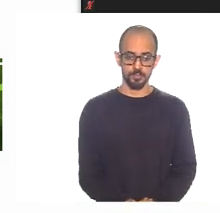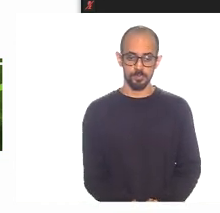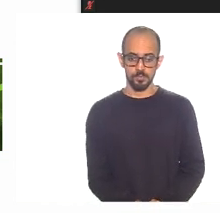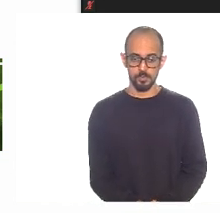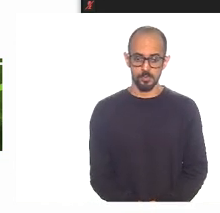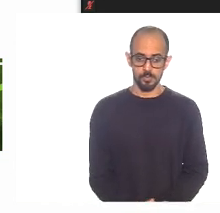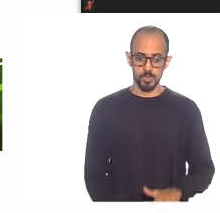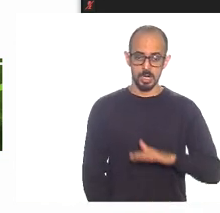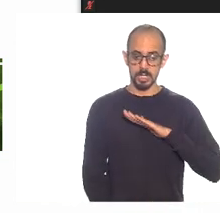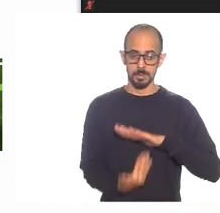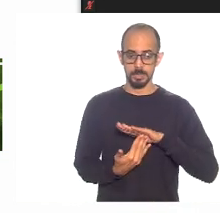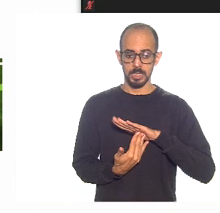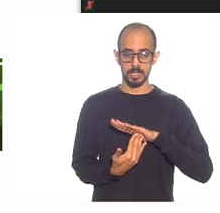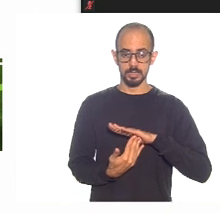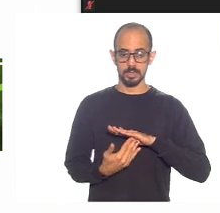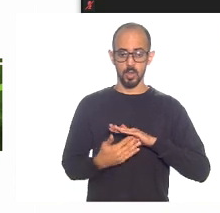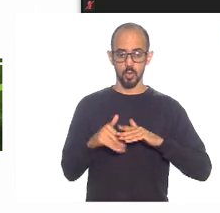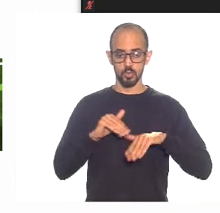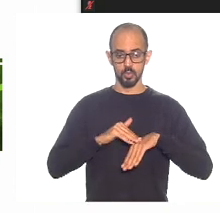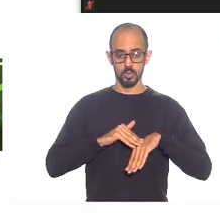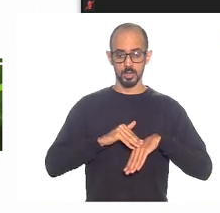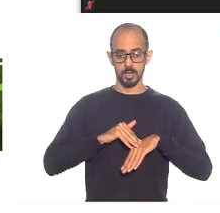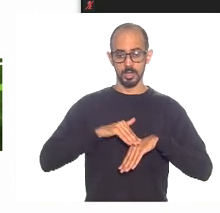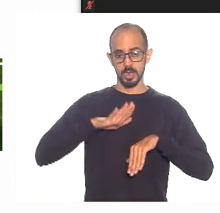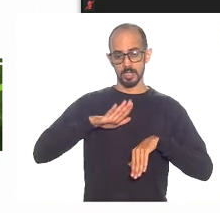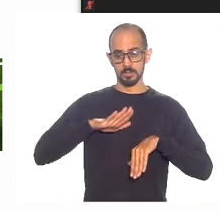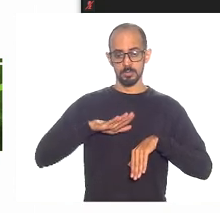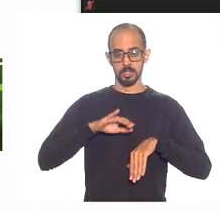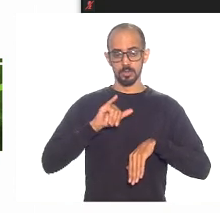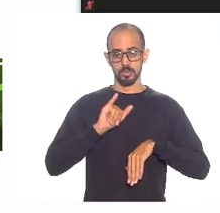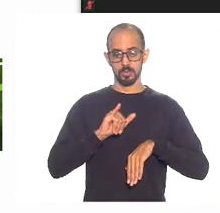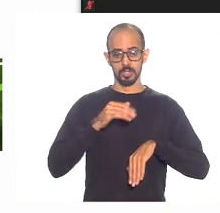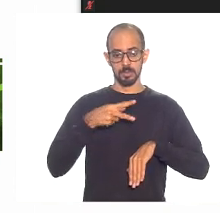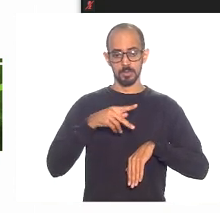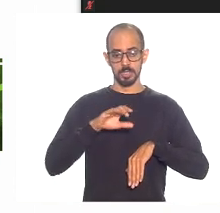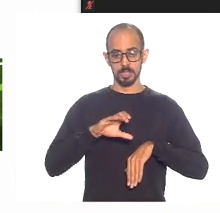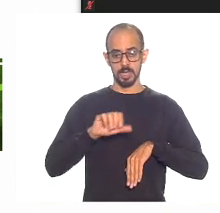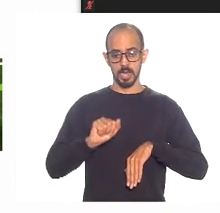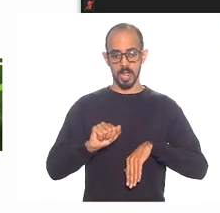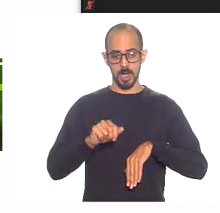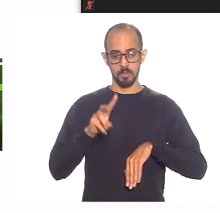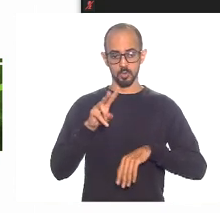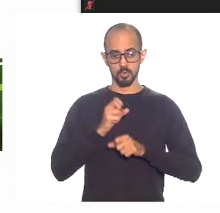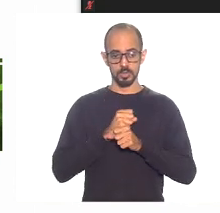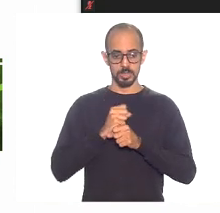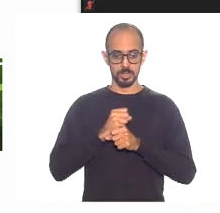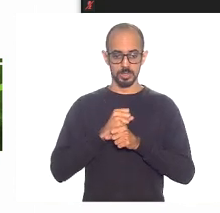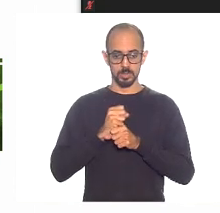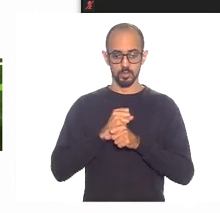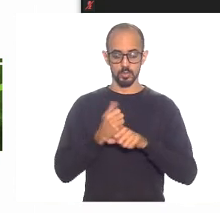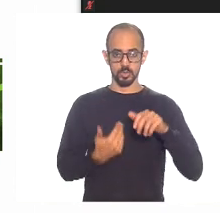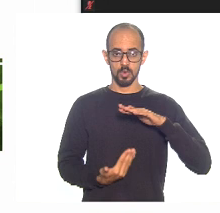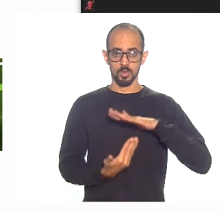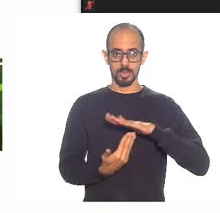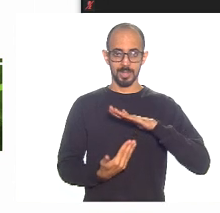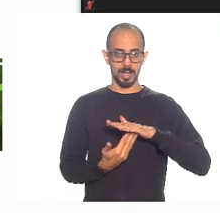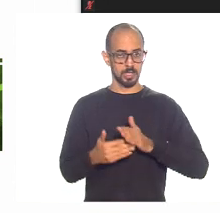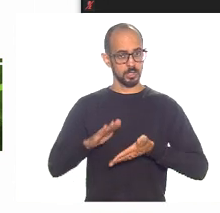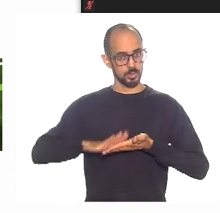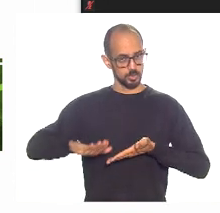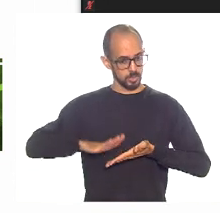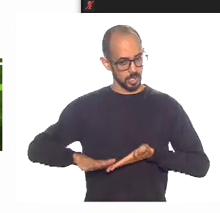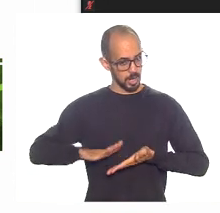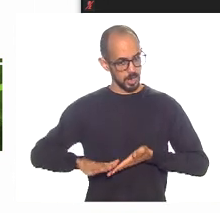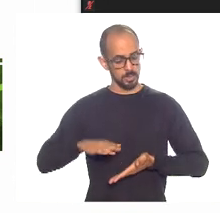Limitação do crescimento da despesa do IPCA, teto de gastos por dois anos. A questão do teto de gastos tem sido